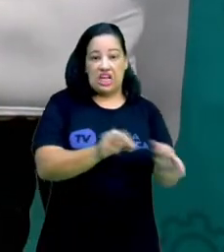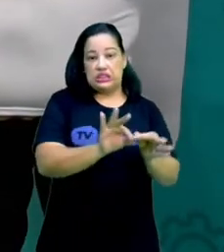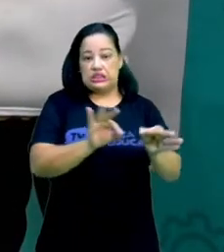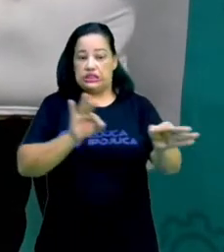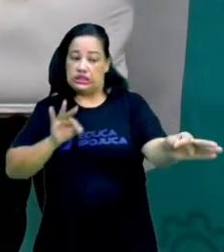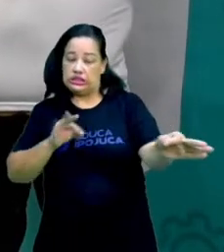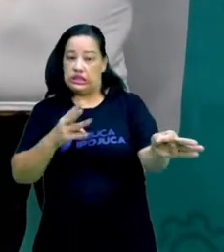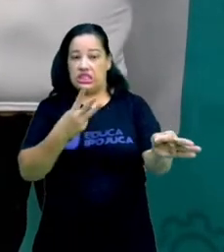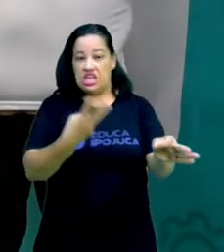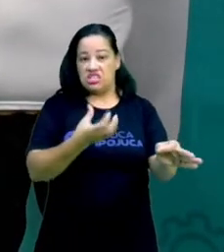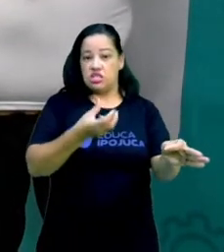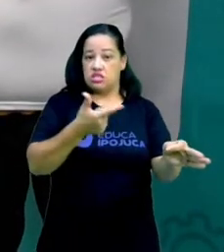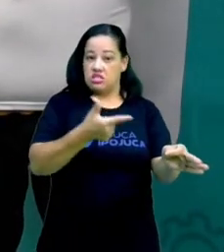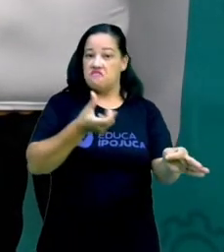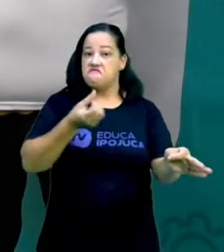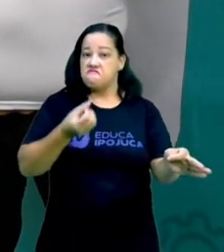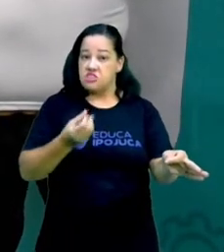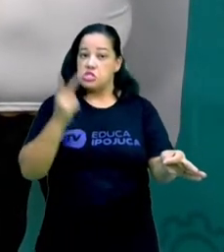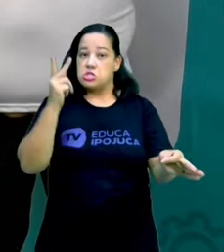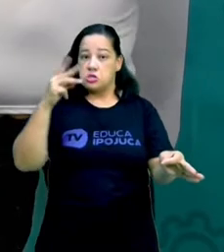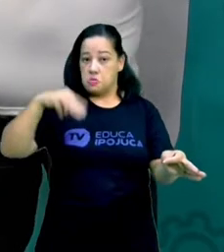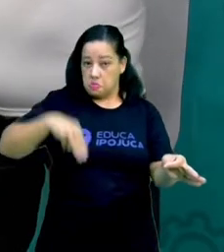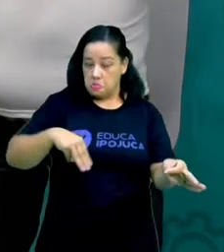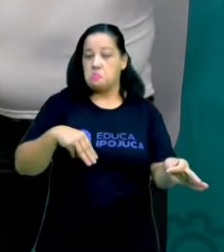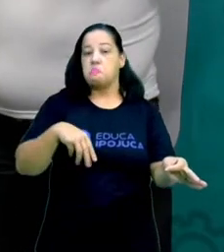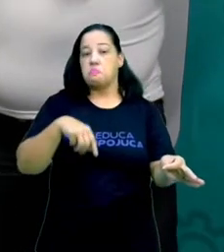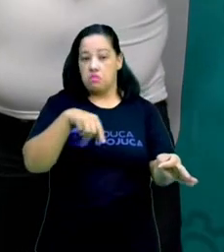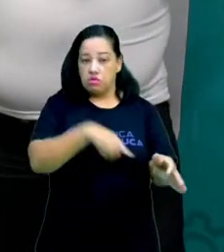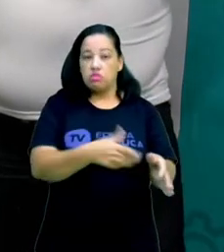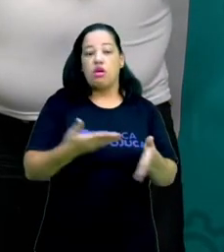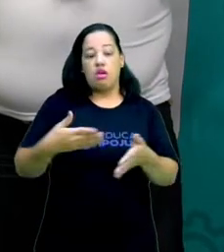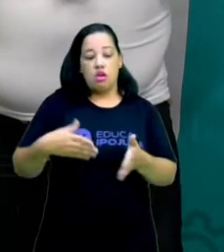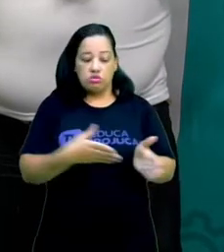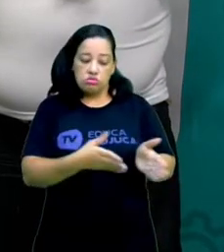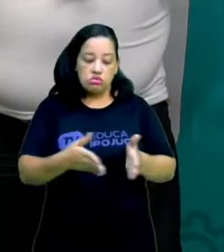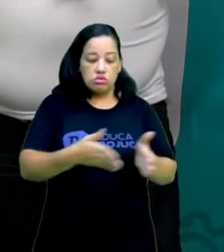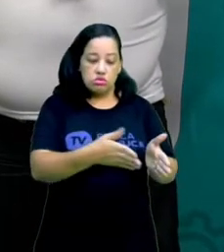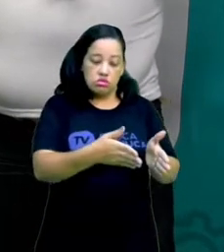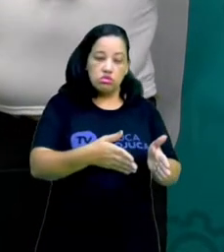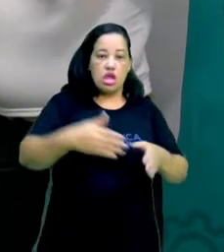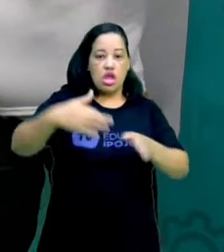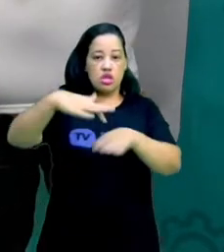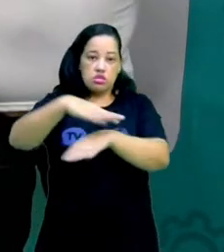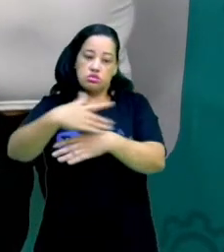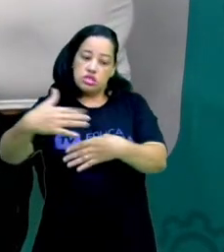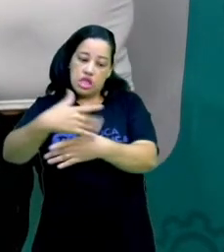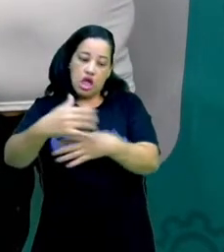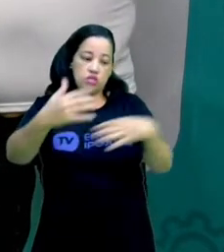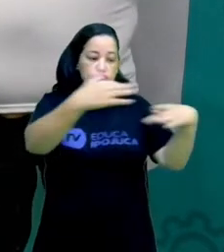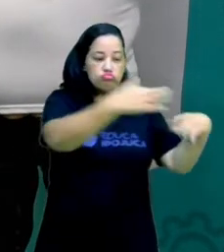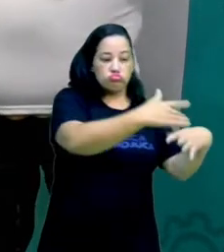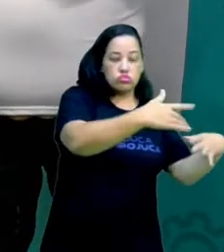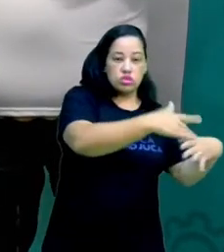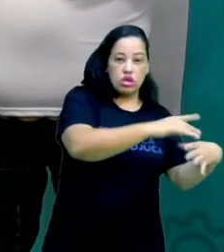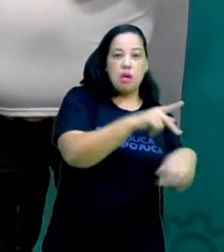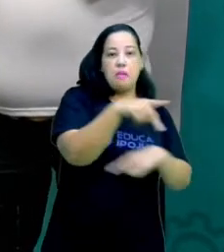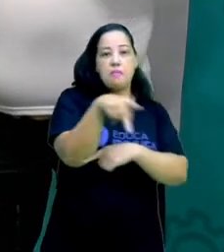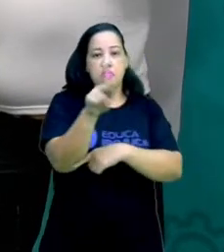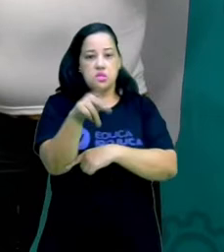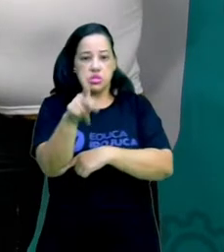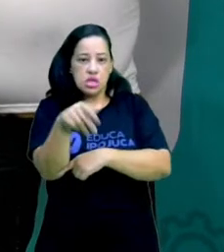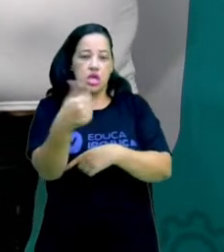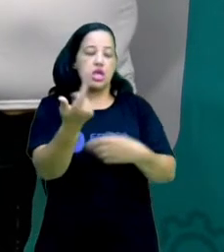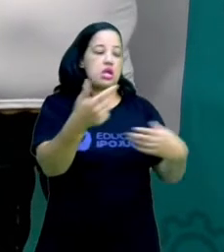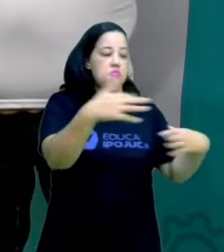ele nasce no Agreste e ele passa por algumas cidades bastante conhecidas da gente. Ele passa pela cidade de Pesqueira,